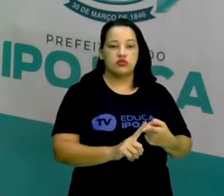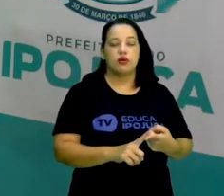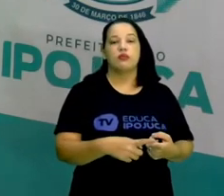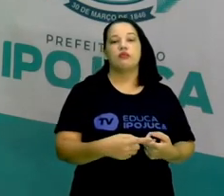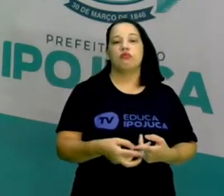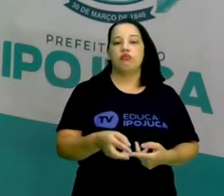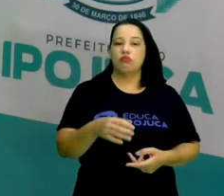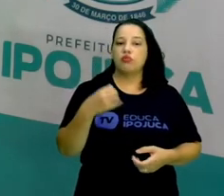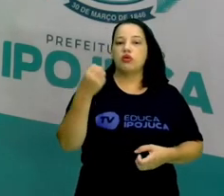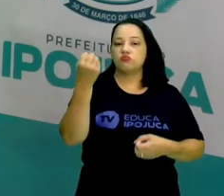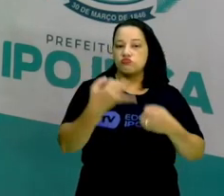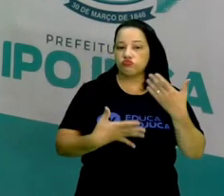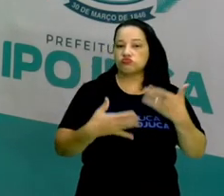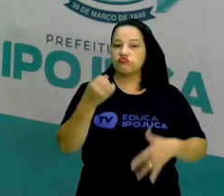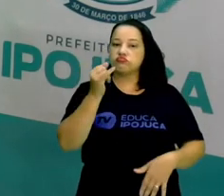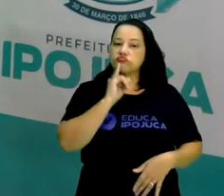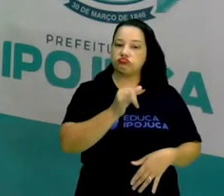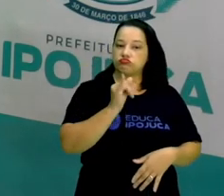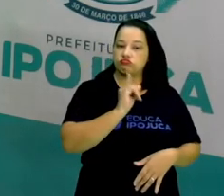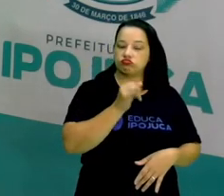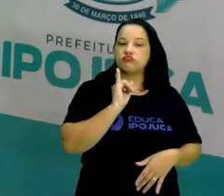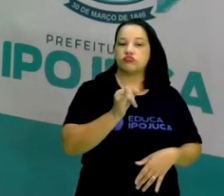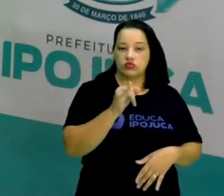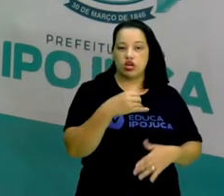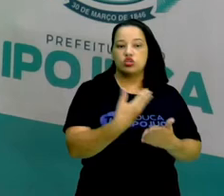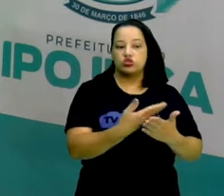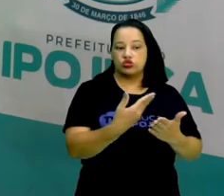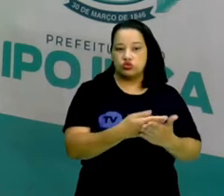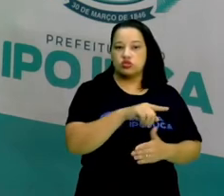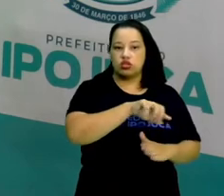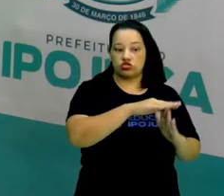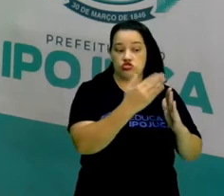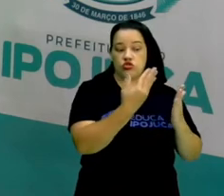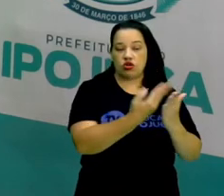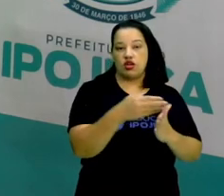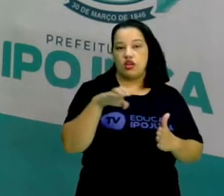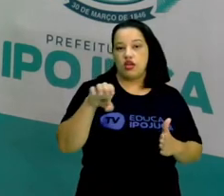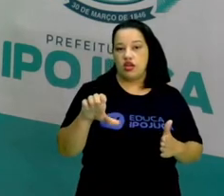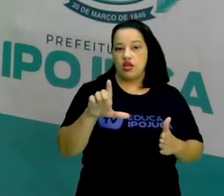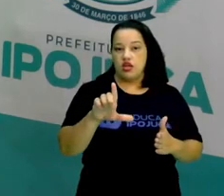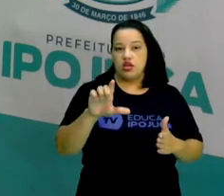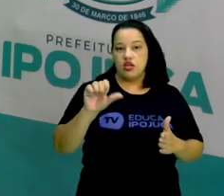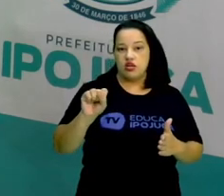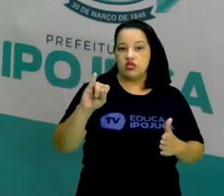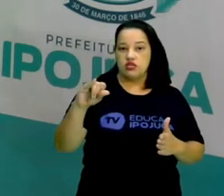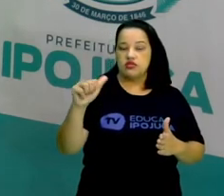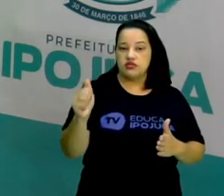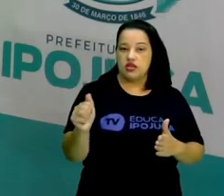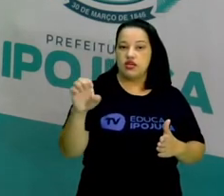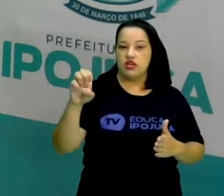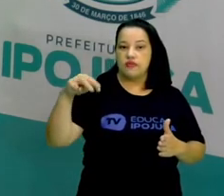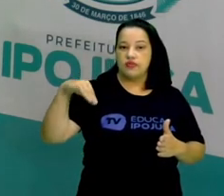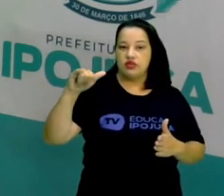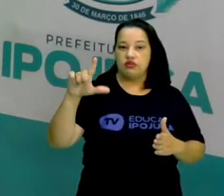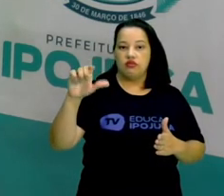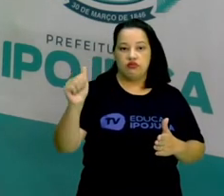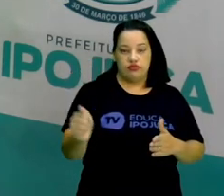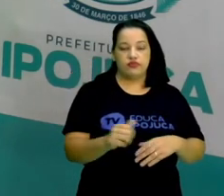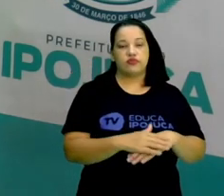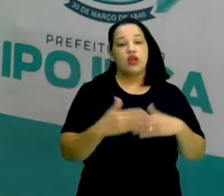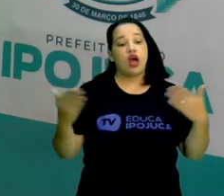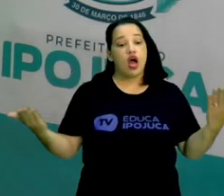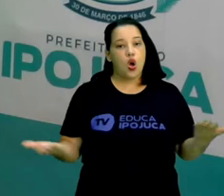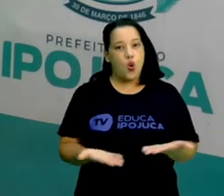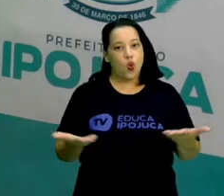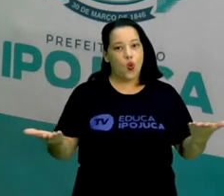relato oral, que foi o caso dos estudantes da escola Elisemília, foi super importante. Vamos agora ao